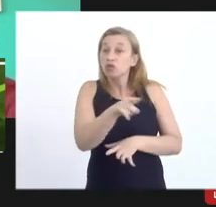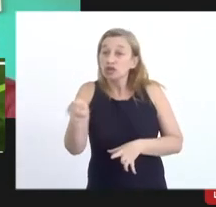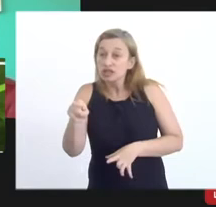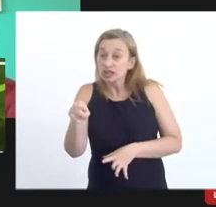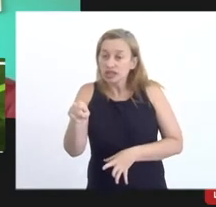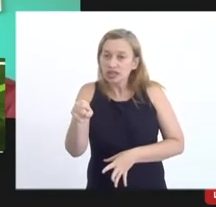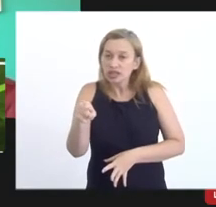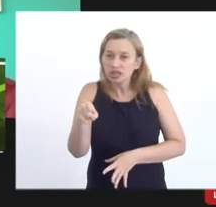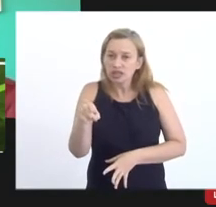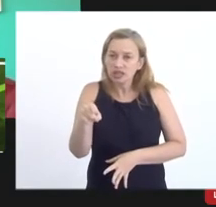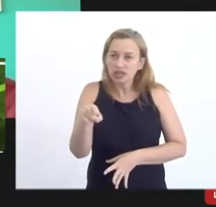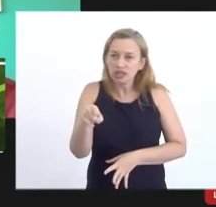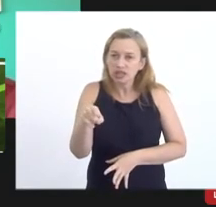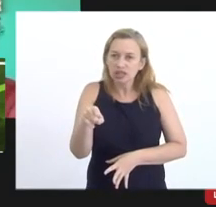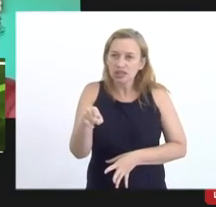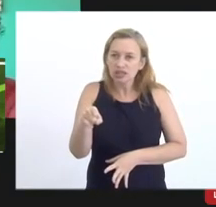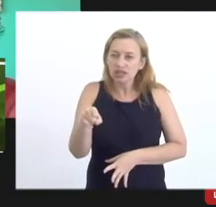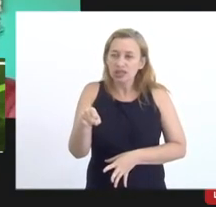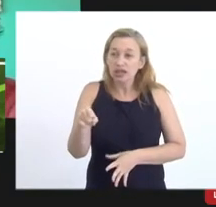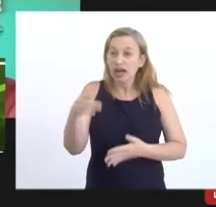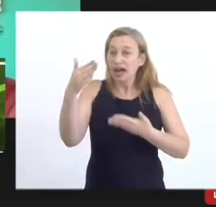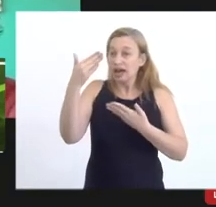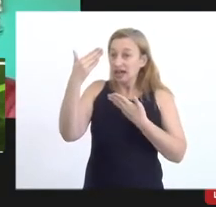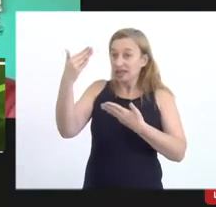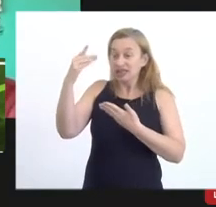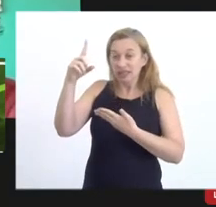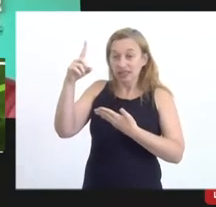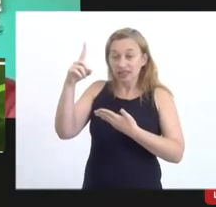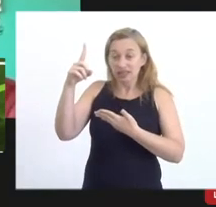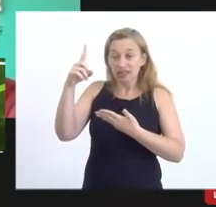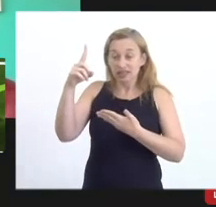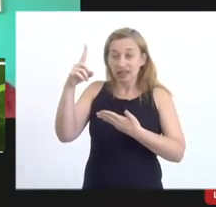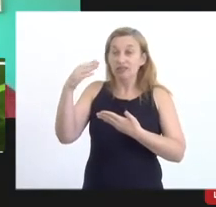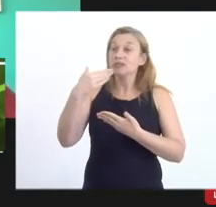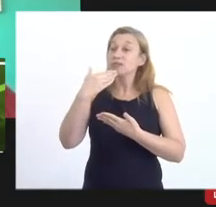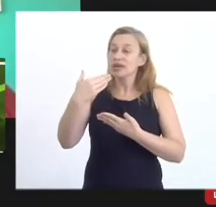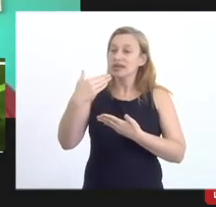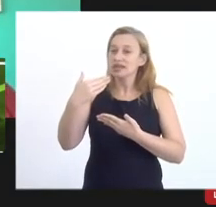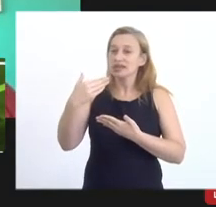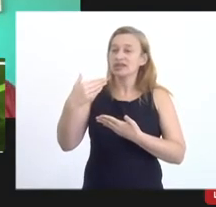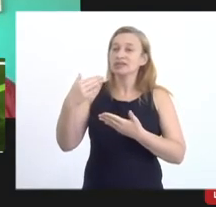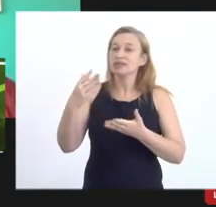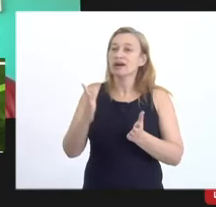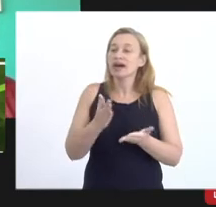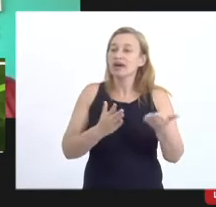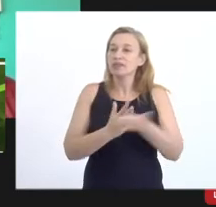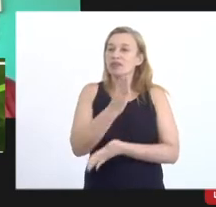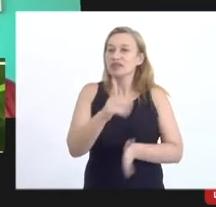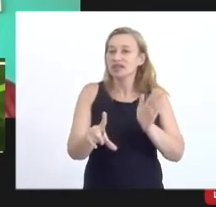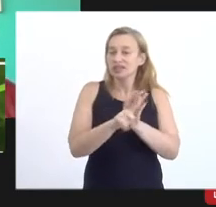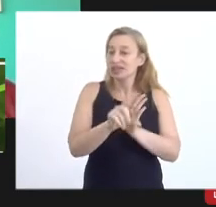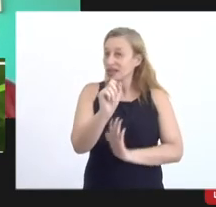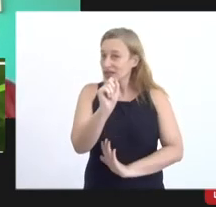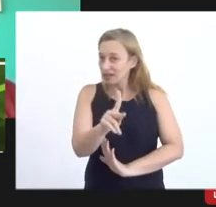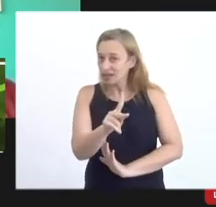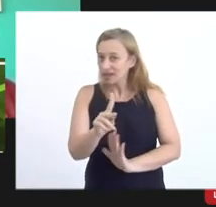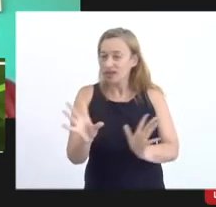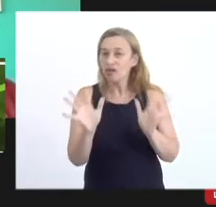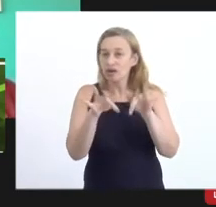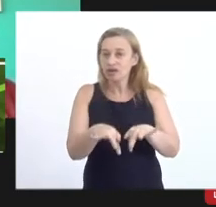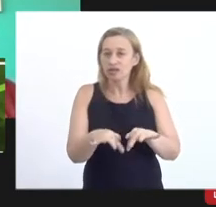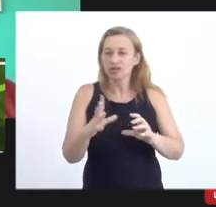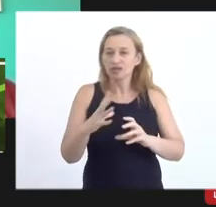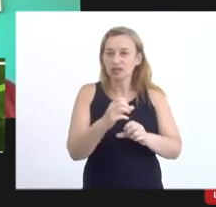erguem as mãos para os céus pra gente aprovar essa lei esse é o resumo da obra então vamos